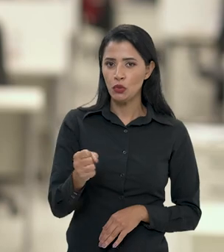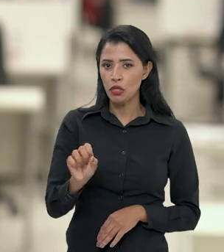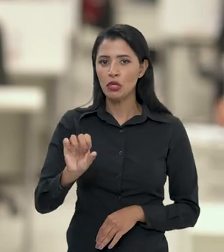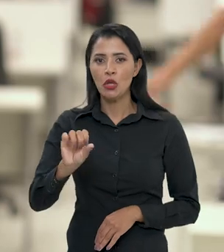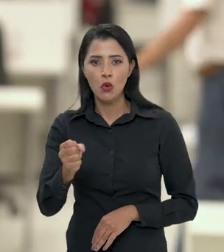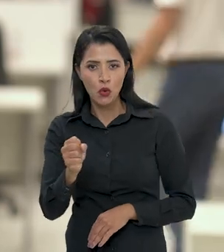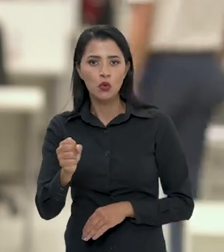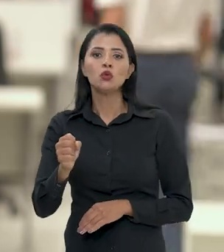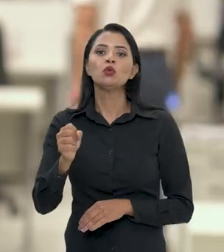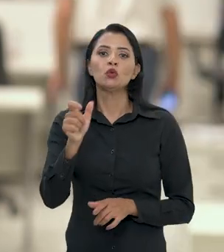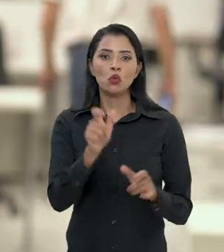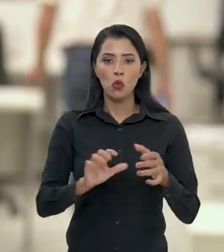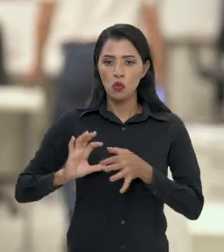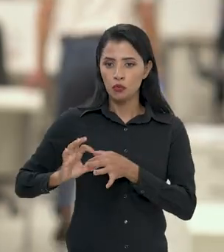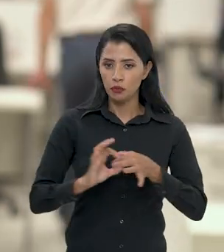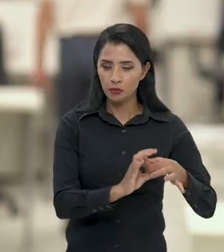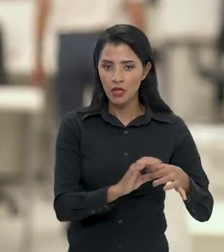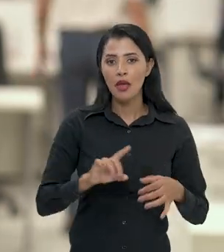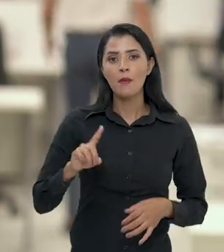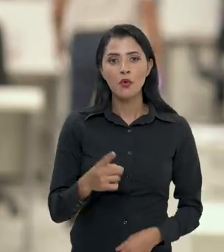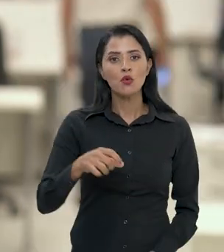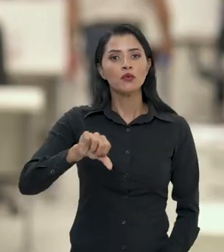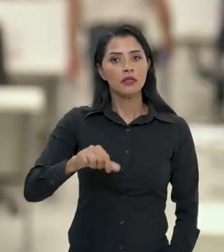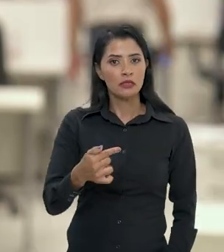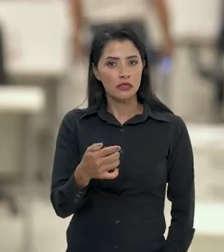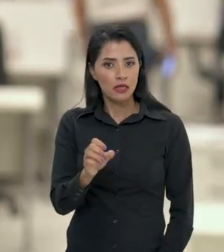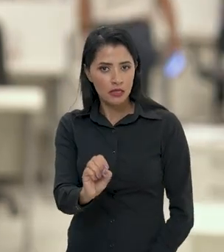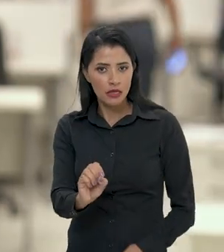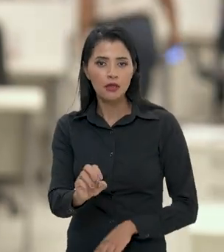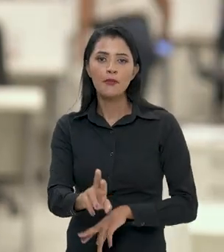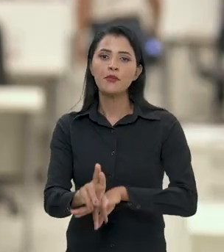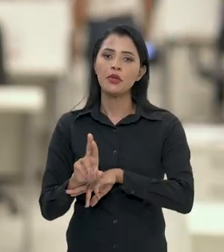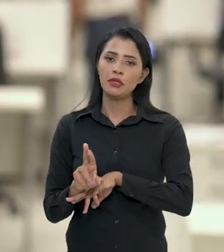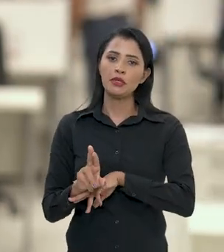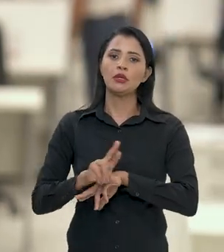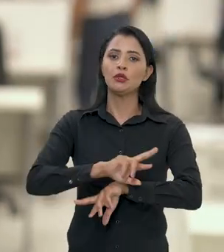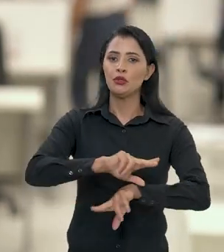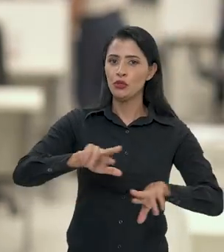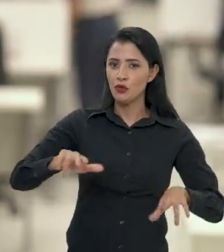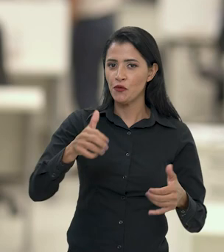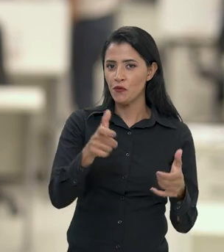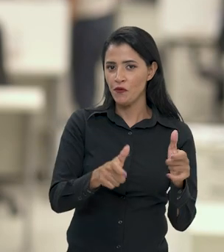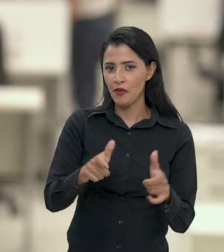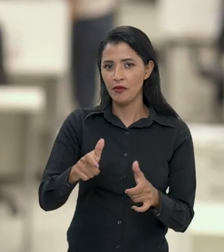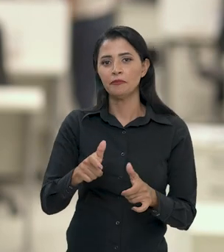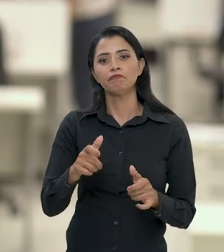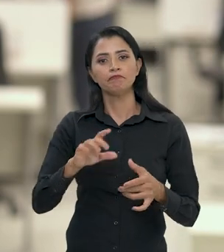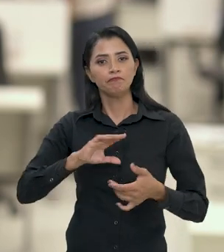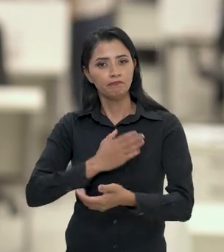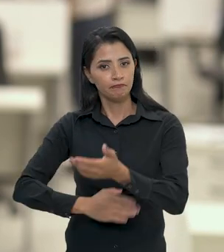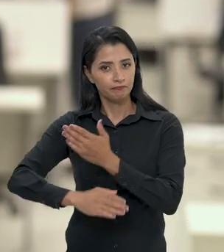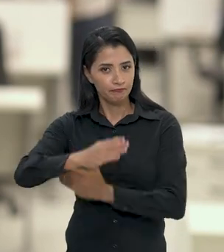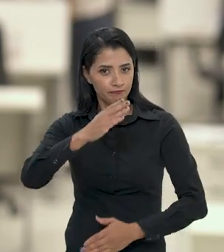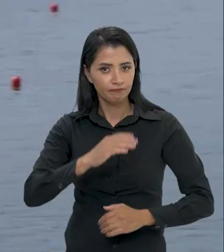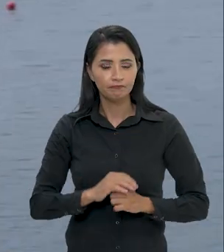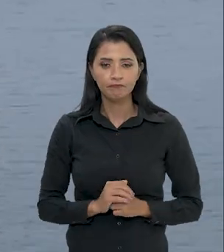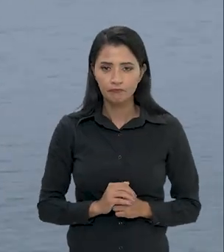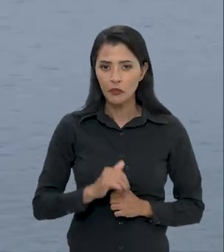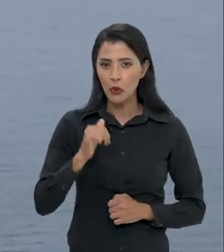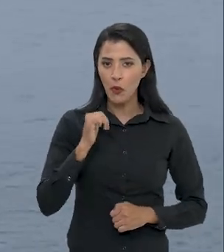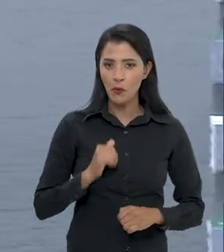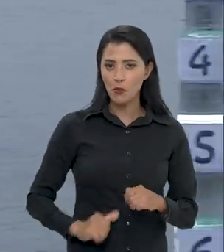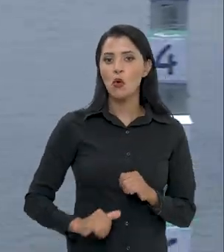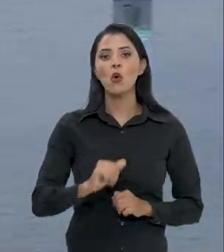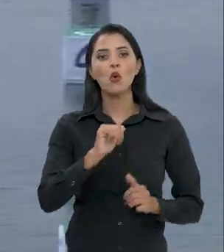.898 olímpicos e, em 1970, representantes de modalidades paralímpicas.